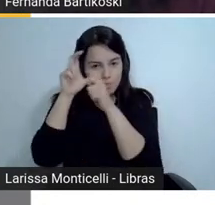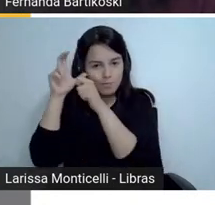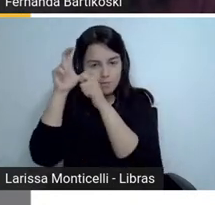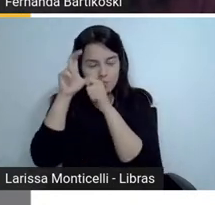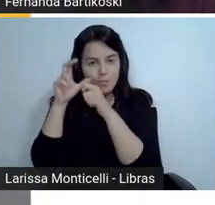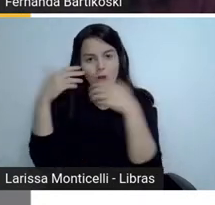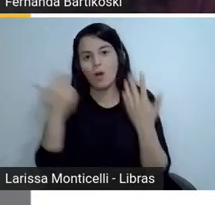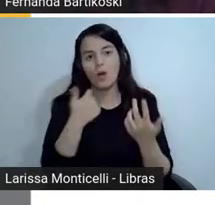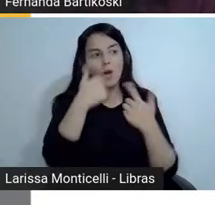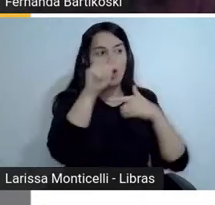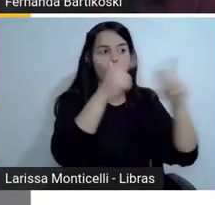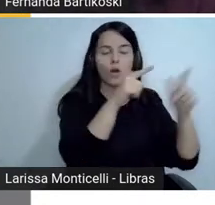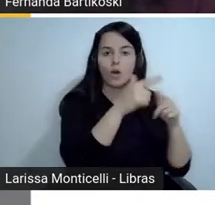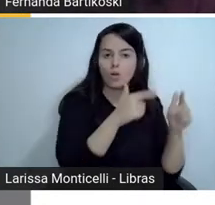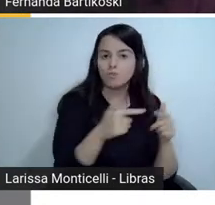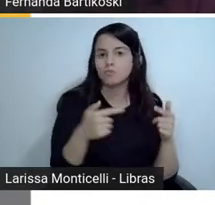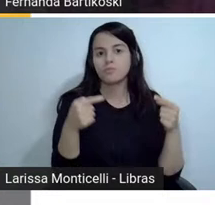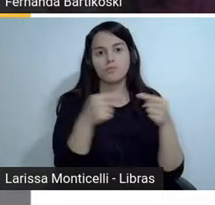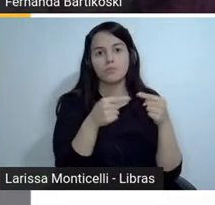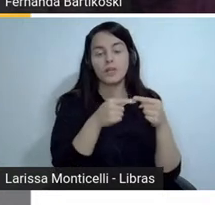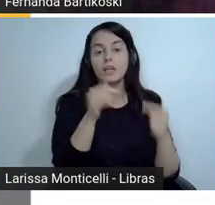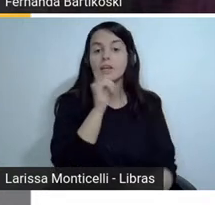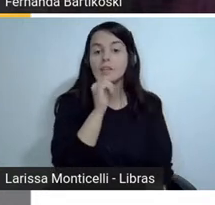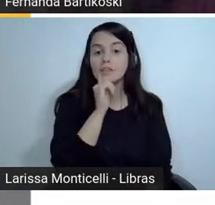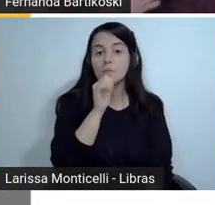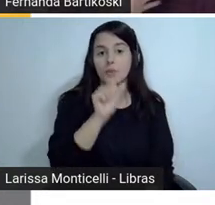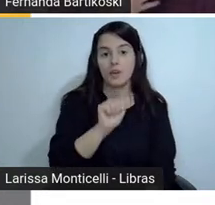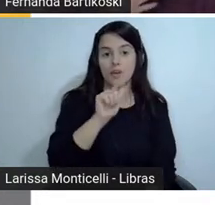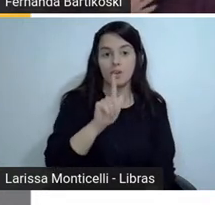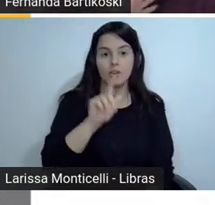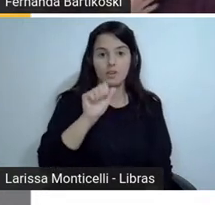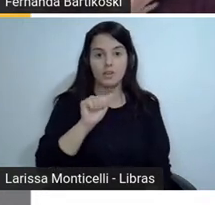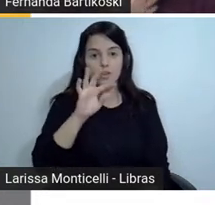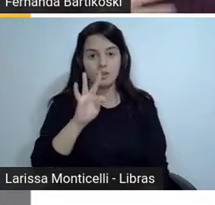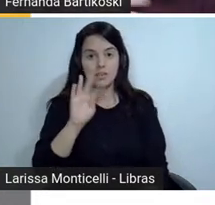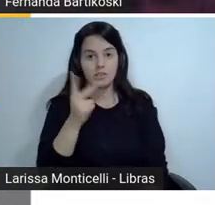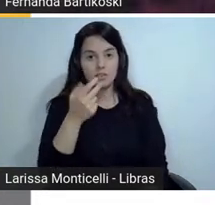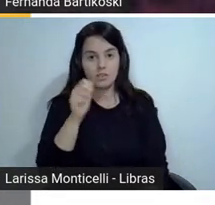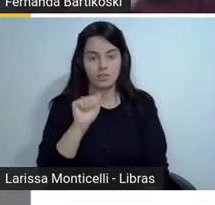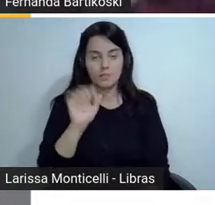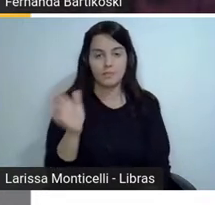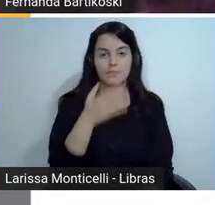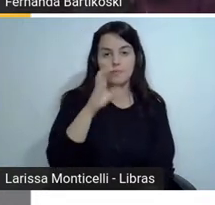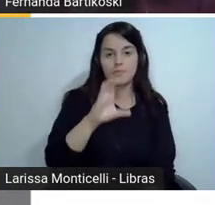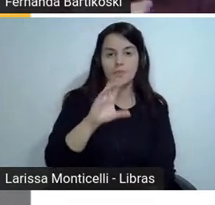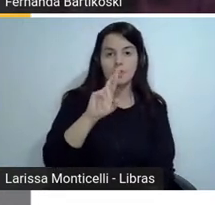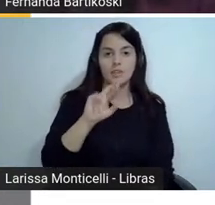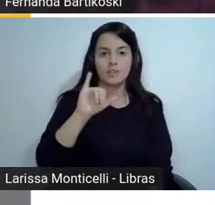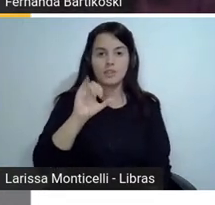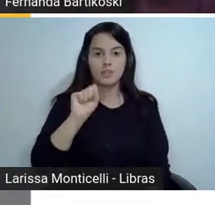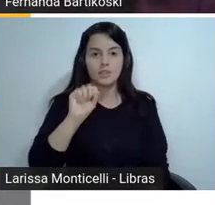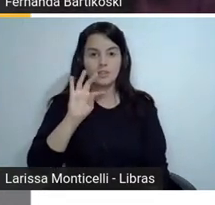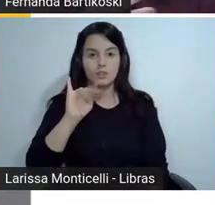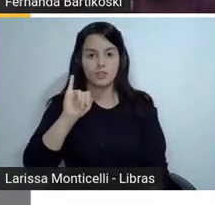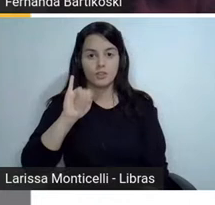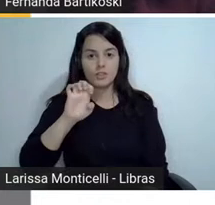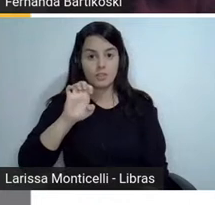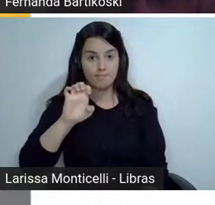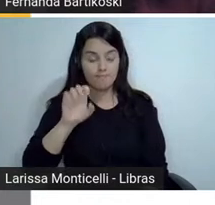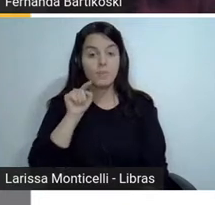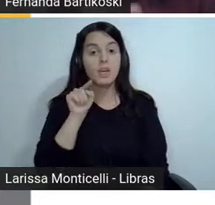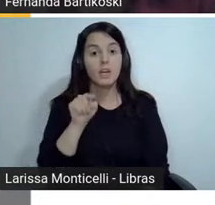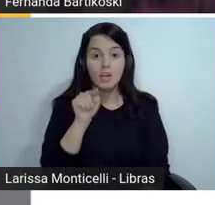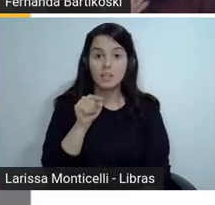livro. Qual que era o livro? Ah, da Agatha Christie, eu tinha muitos em casa, meu pai também gostava muito. Então, essa leitura era muito prazerosa. E na